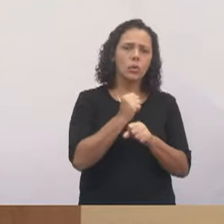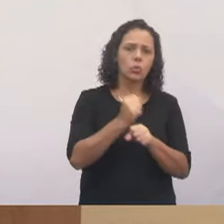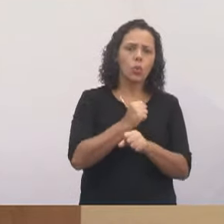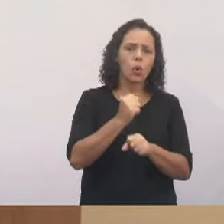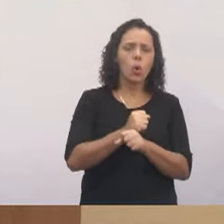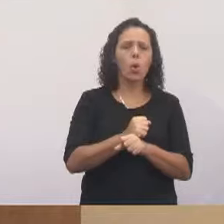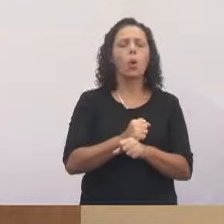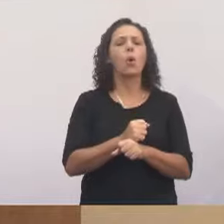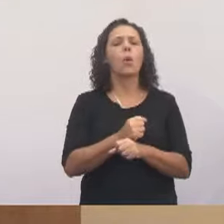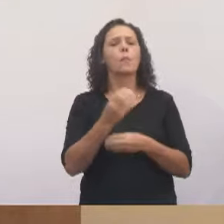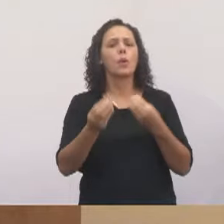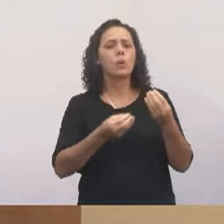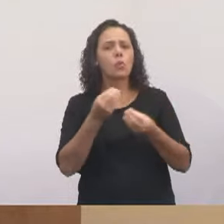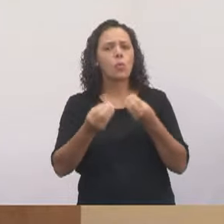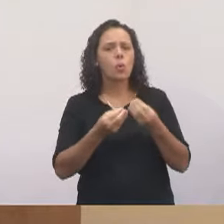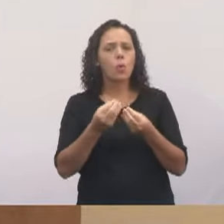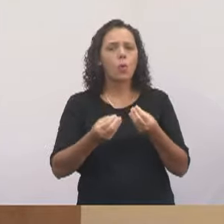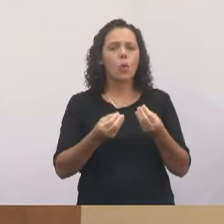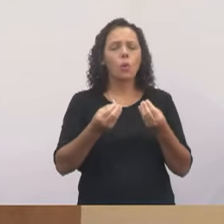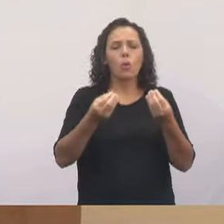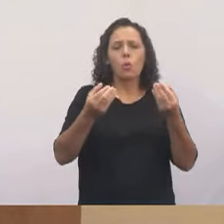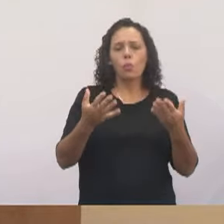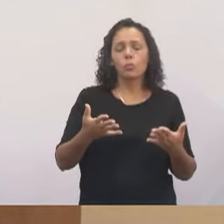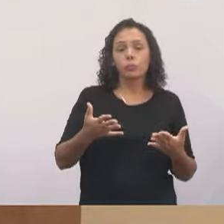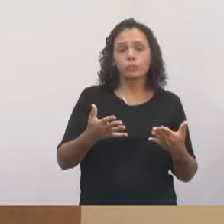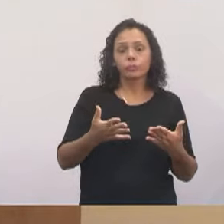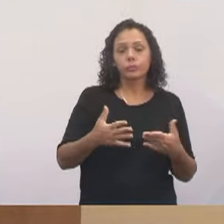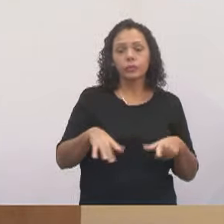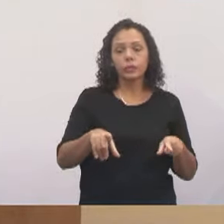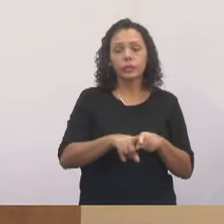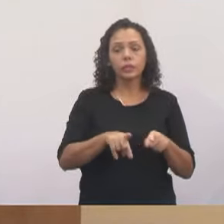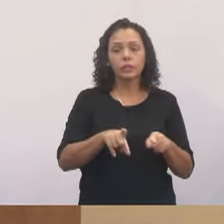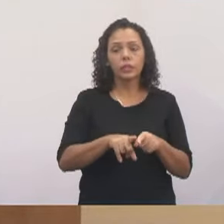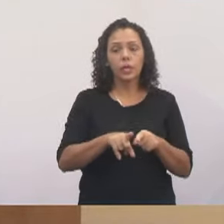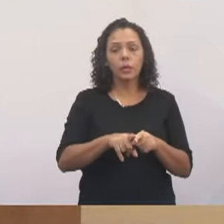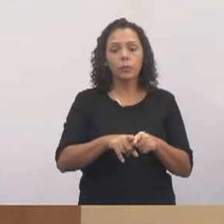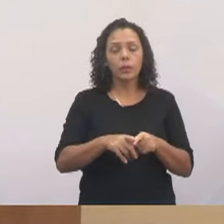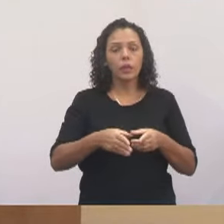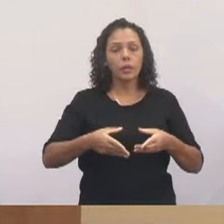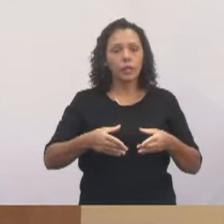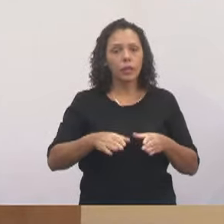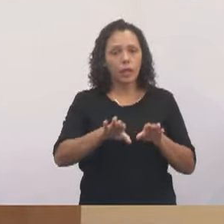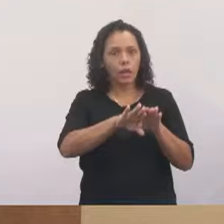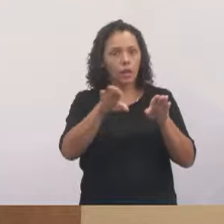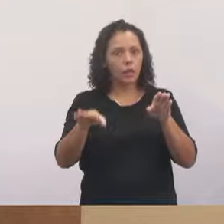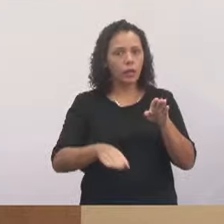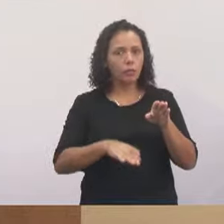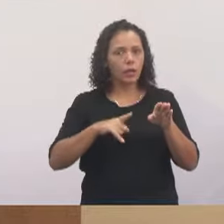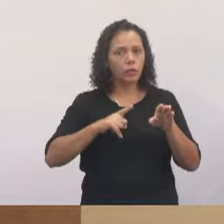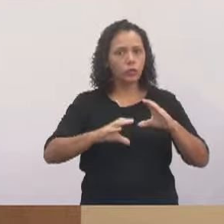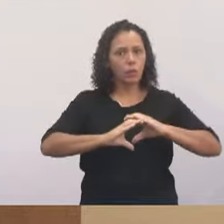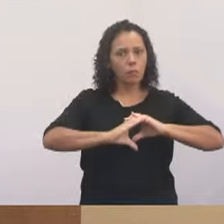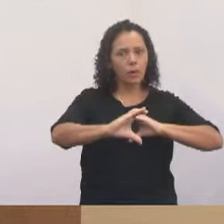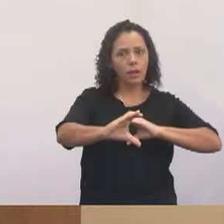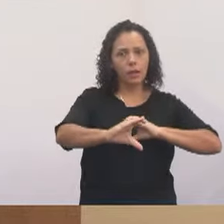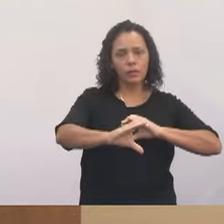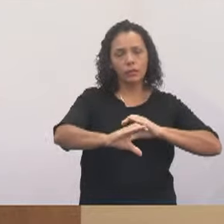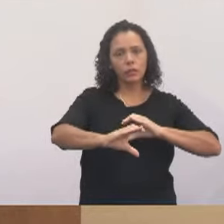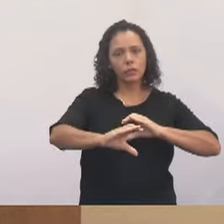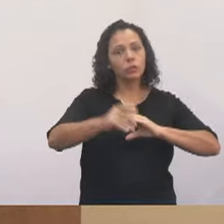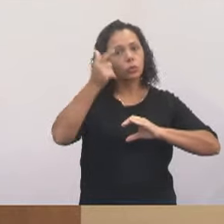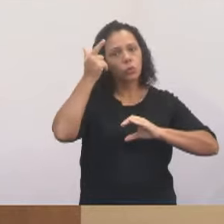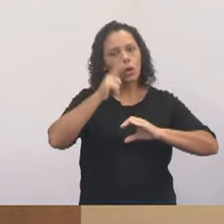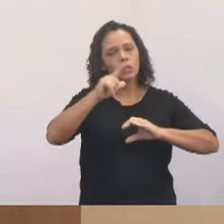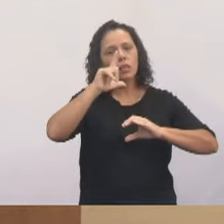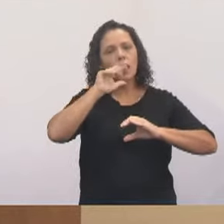causar lá embaixo, sabe, Dario? E também com relação à valeta que tem ali embaixo e que já não estava mais suportando a velocidade